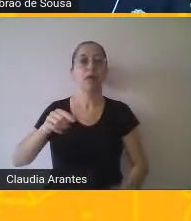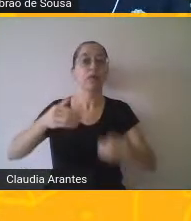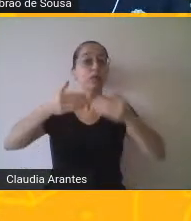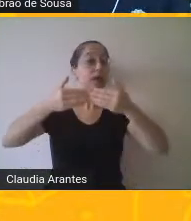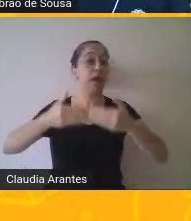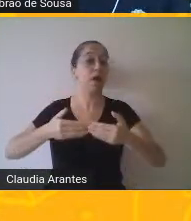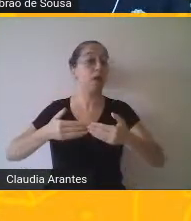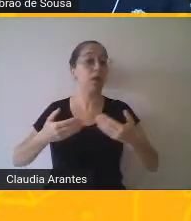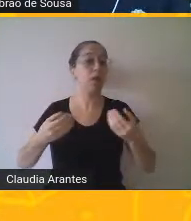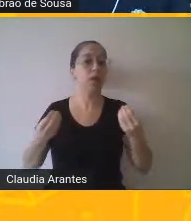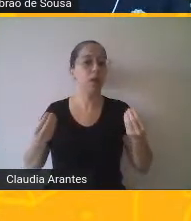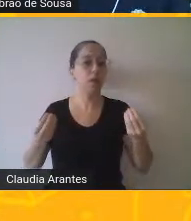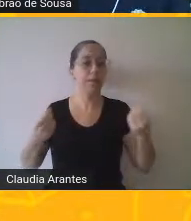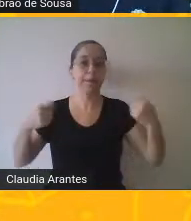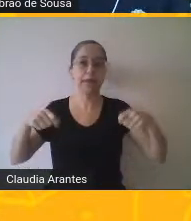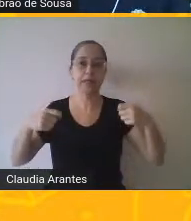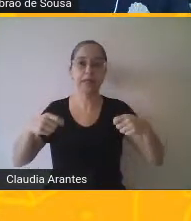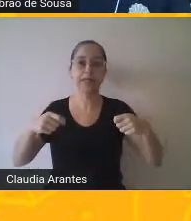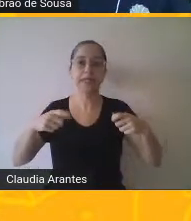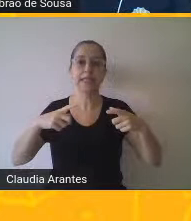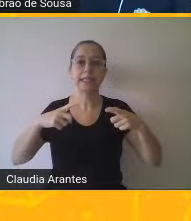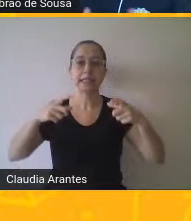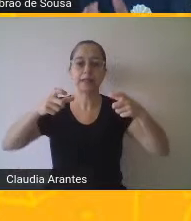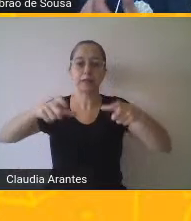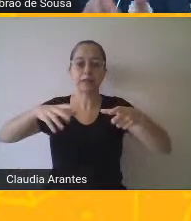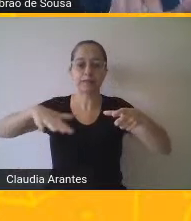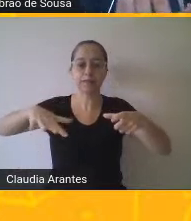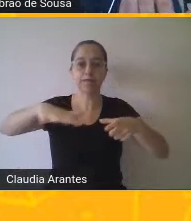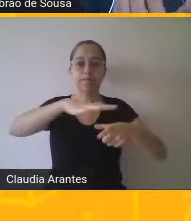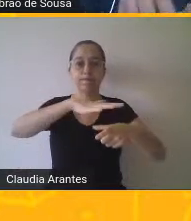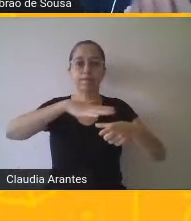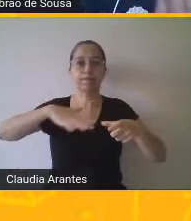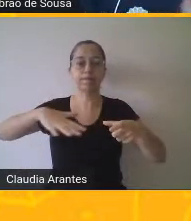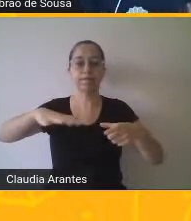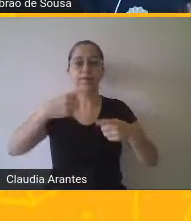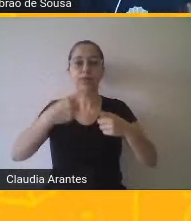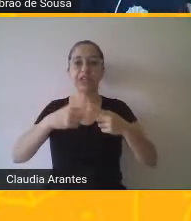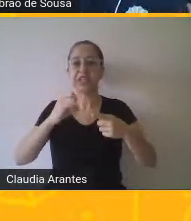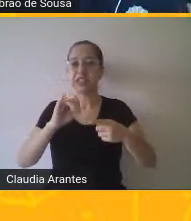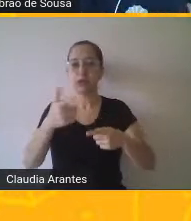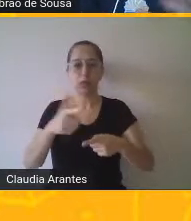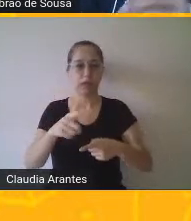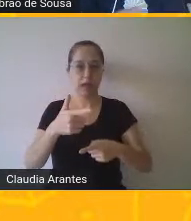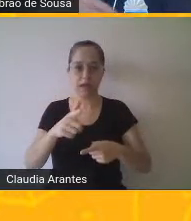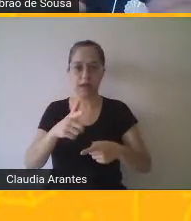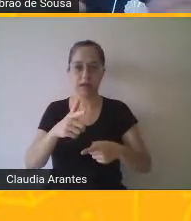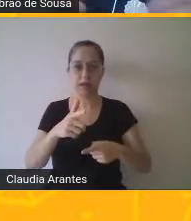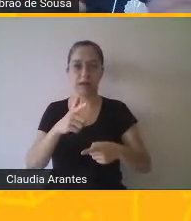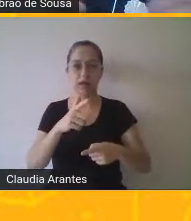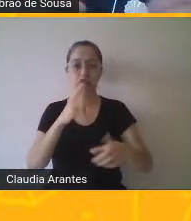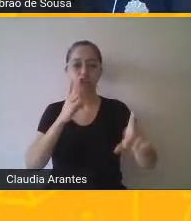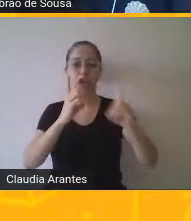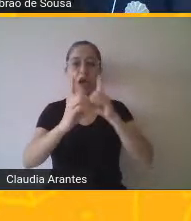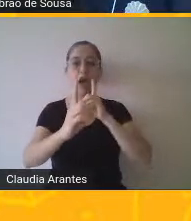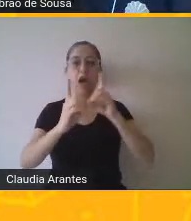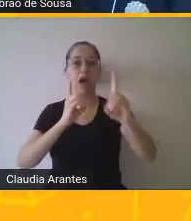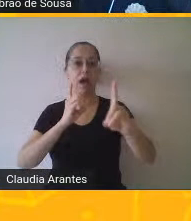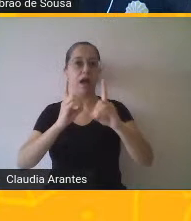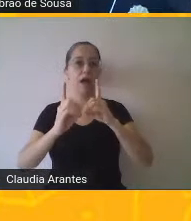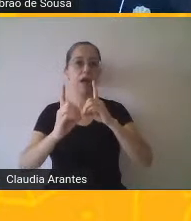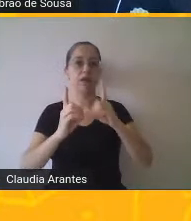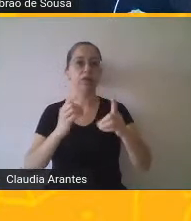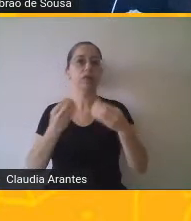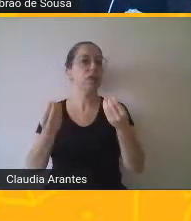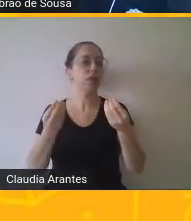não é transmitida. Não há o diálogo. Esse canal, se for em uma sala de aula,